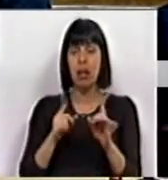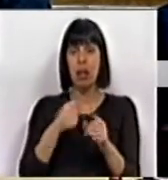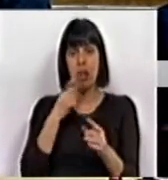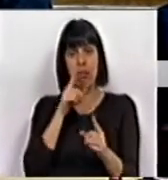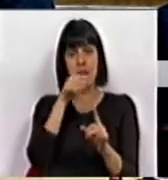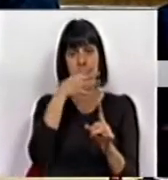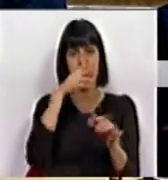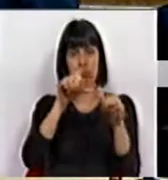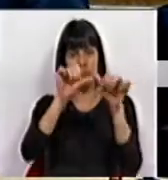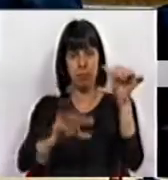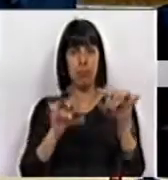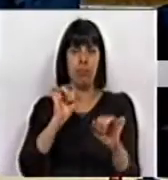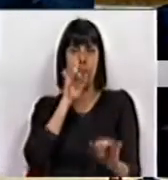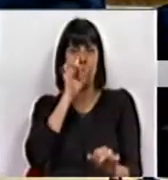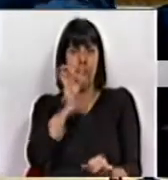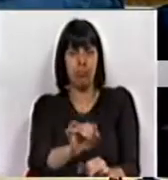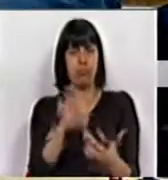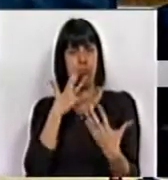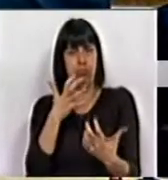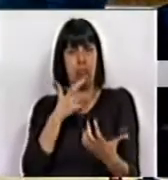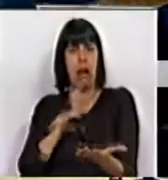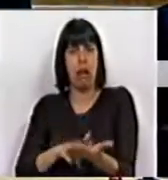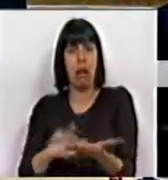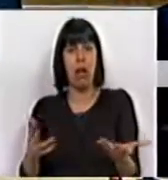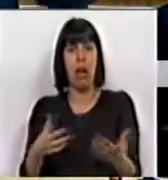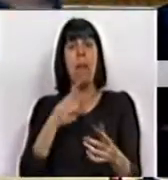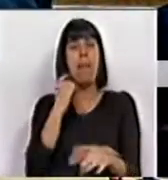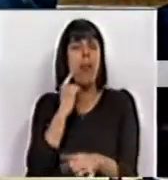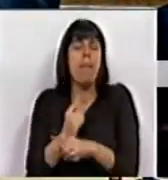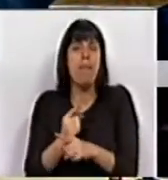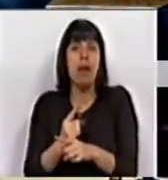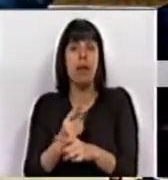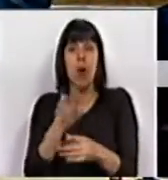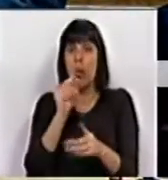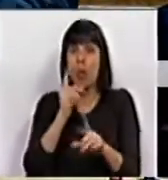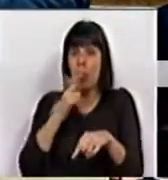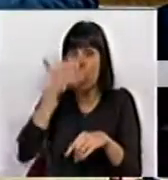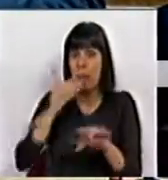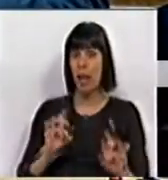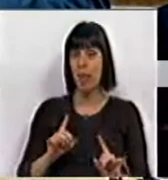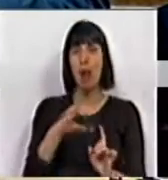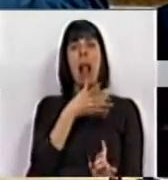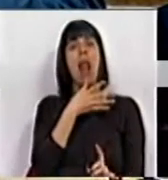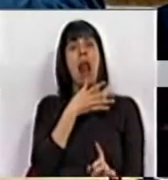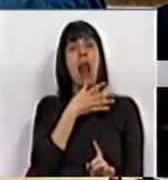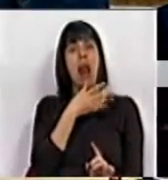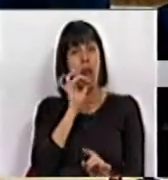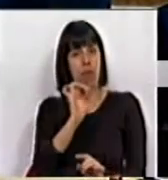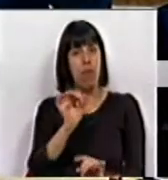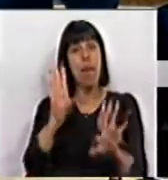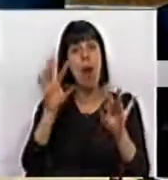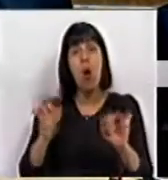desmente-o e, por isso mesmo, pode manter muito tempo, já não tem muito, esse discurso.